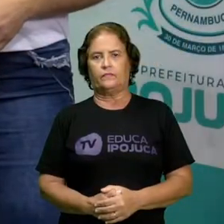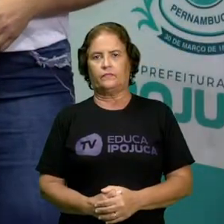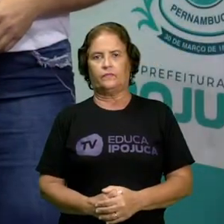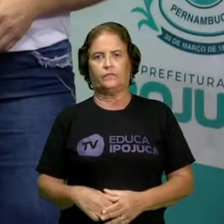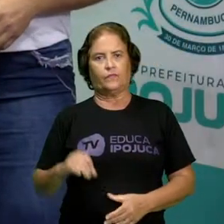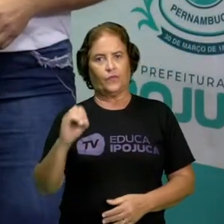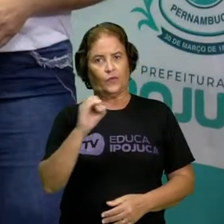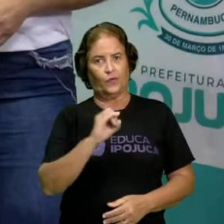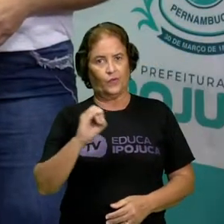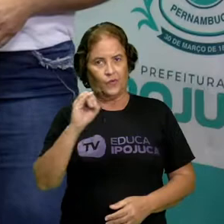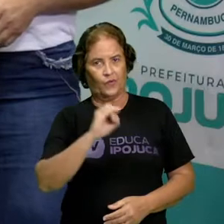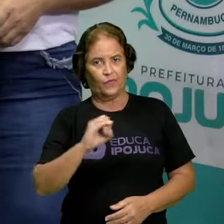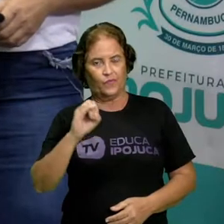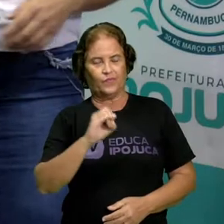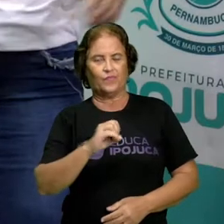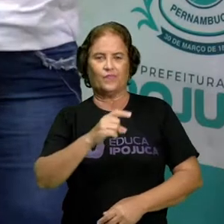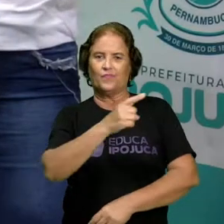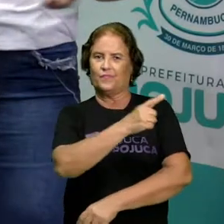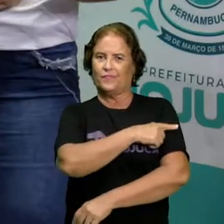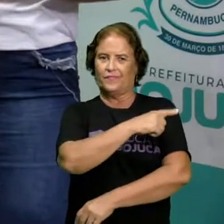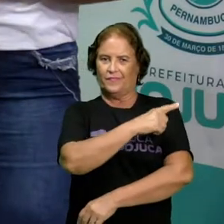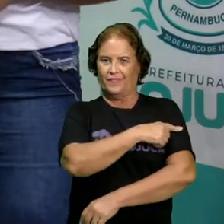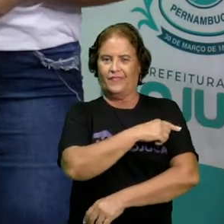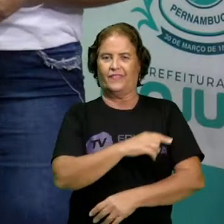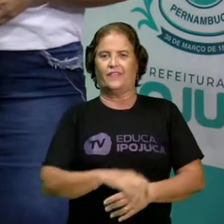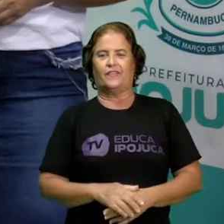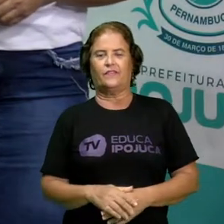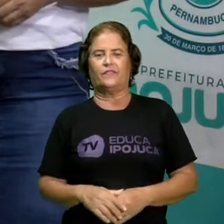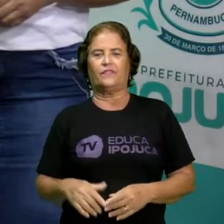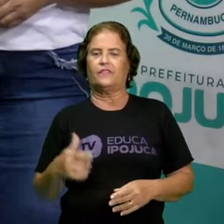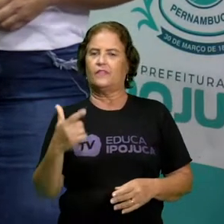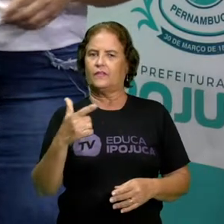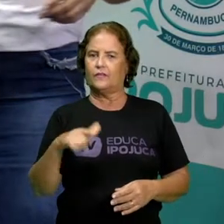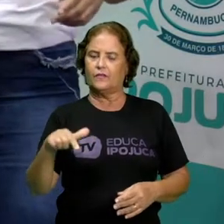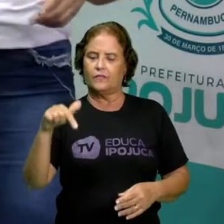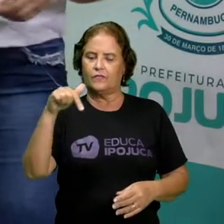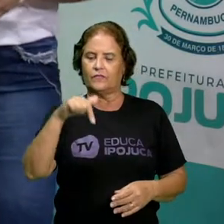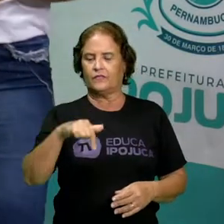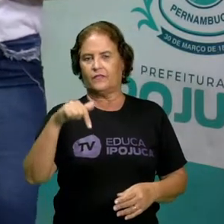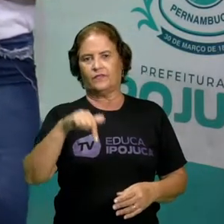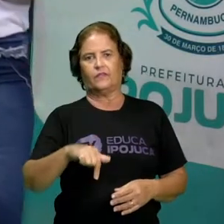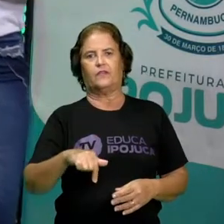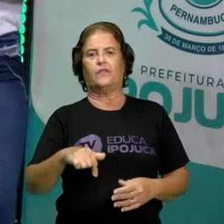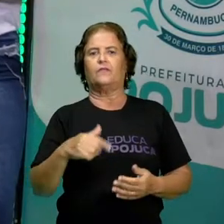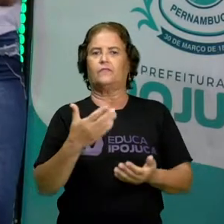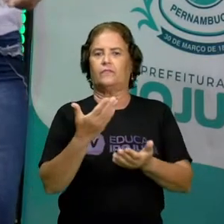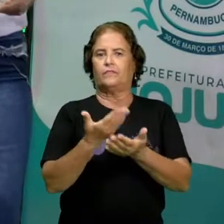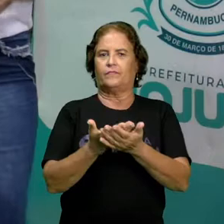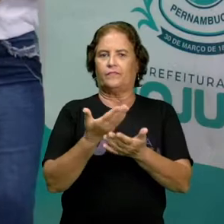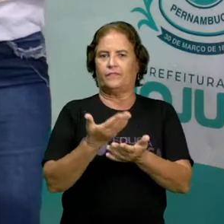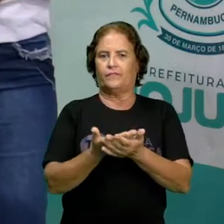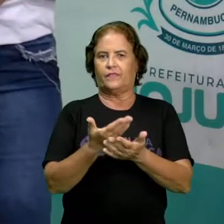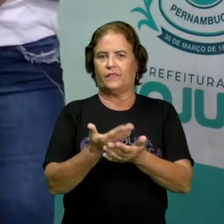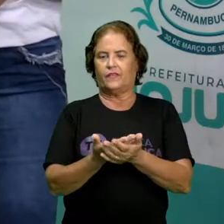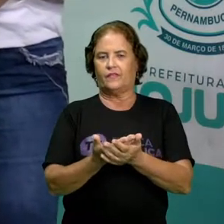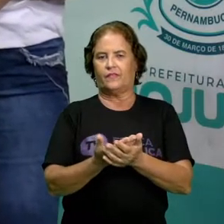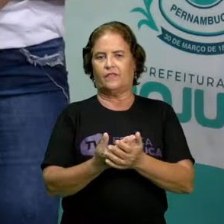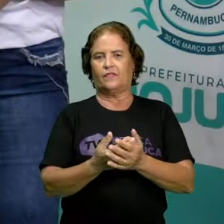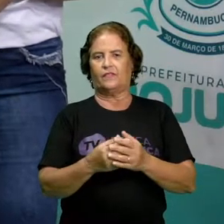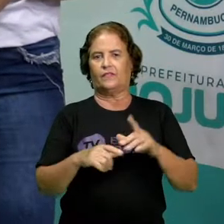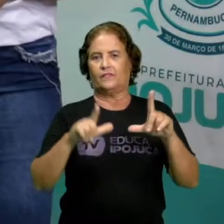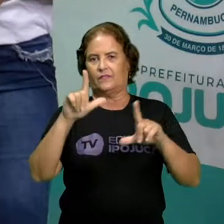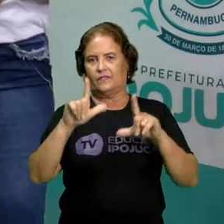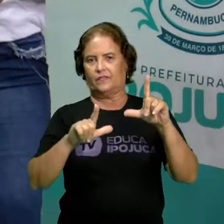Olá, primeiro ano! Estamos aqui de volta para mais uma aula aqui na TV